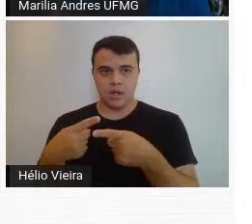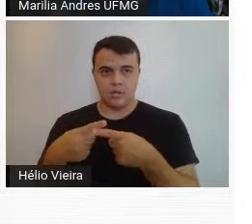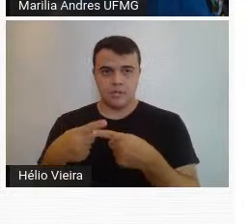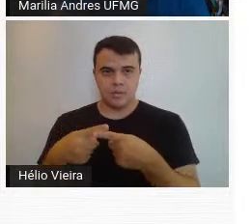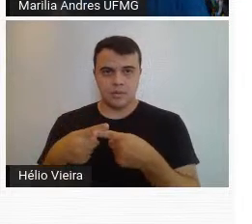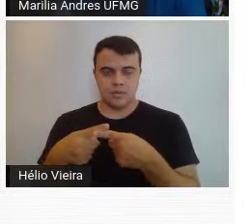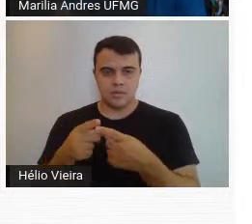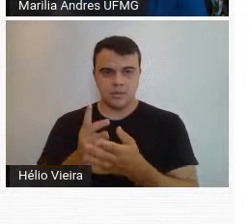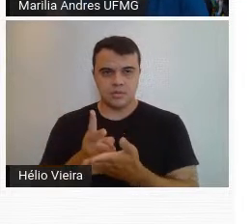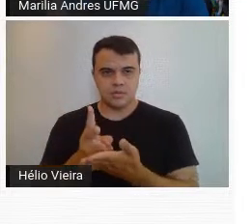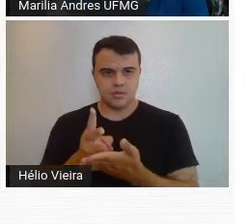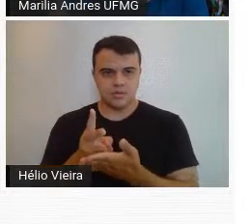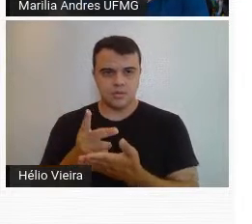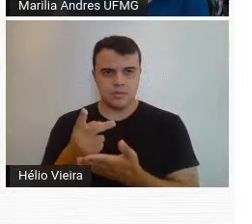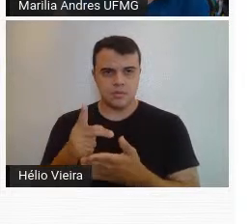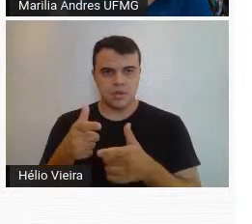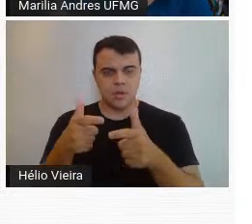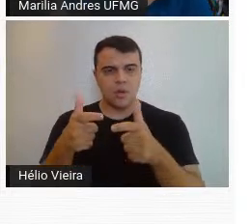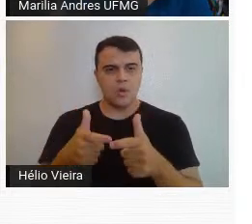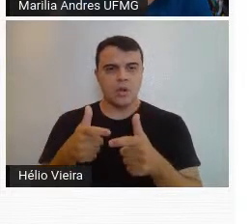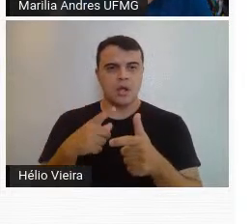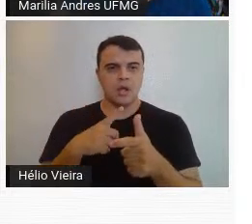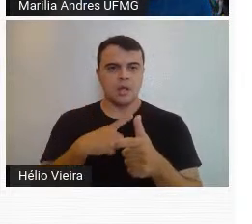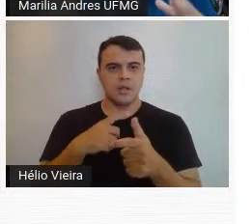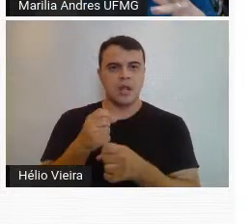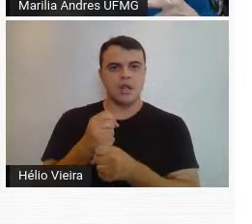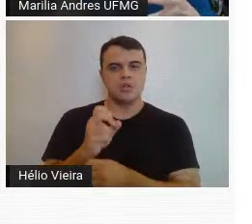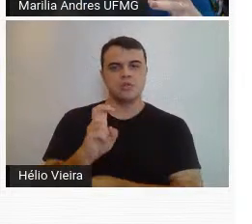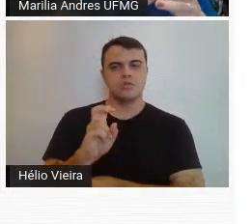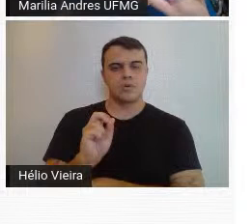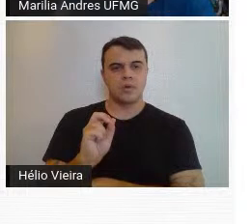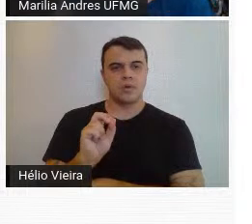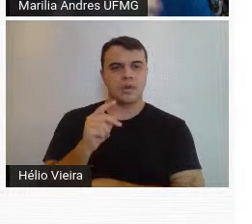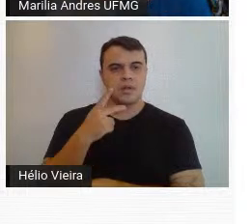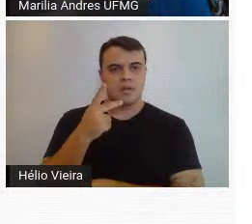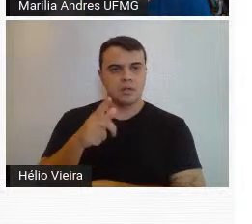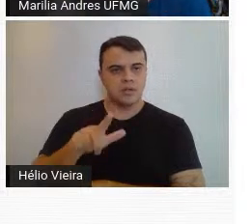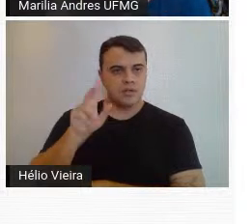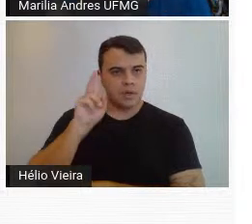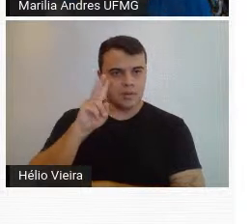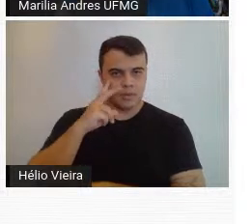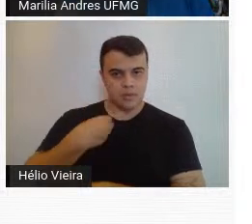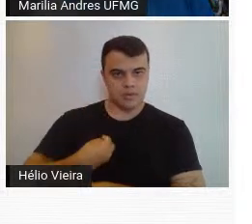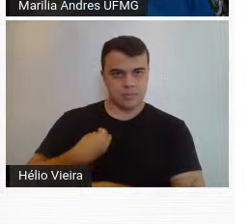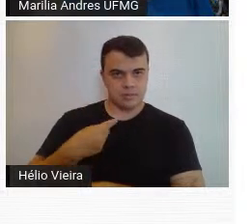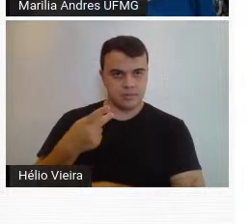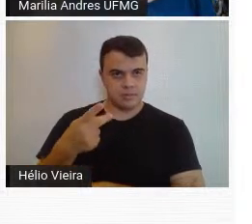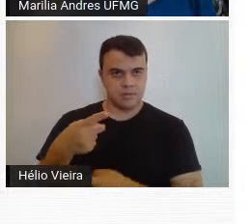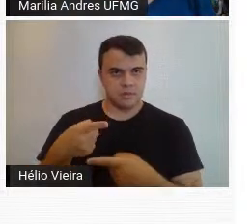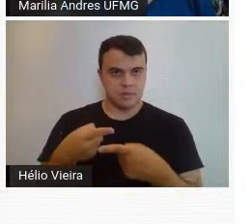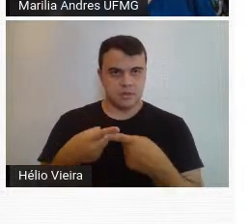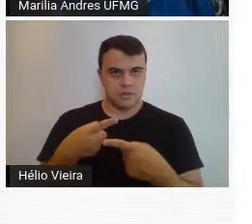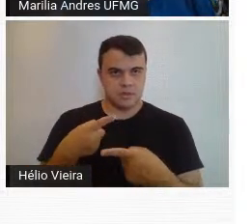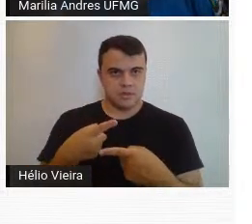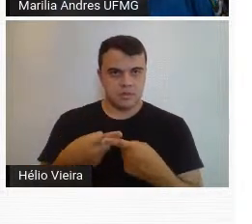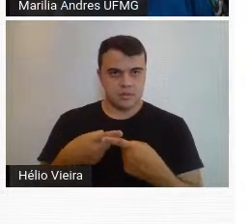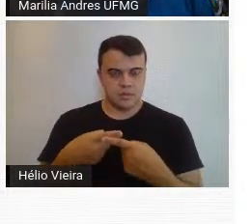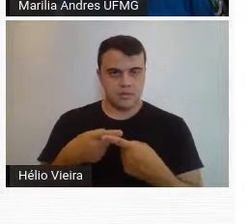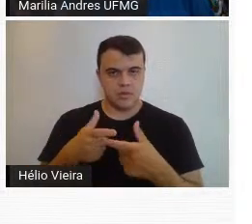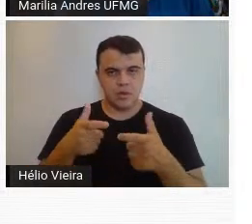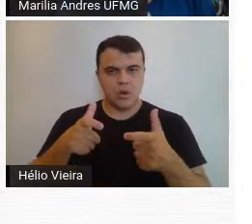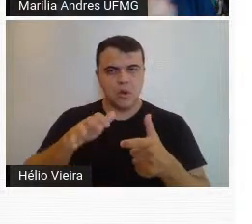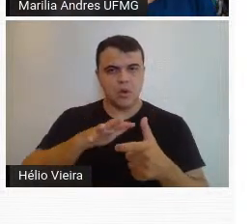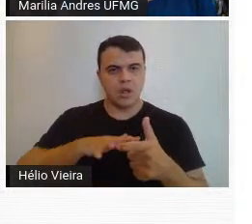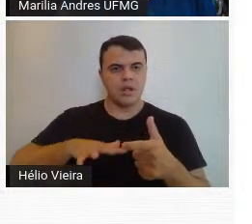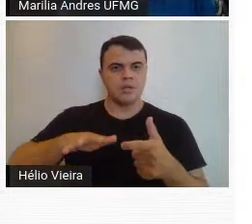uma gravura em metal, feita no final dos anos 50, só para marcar a presença dela no cenário